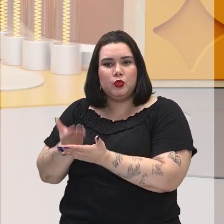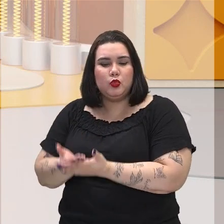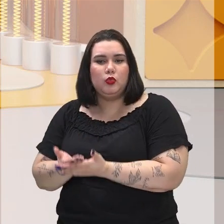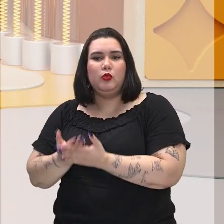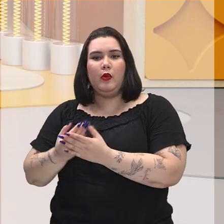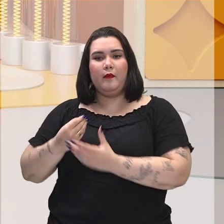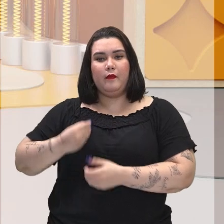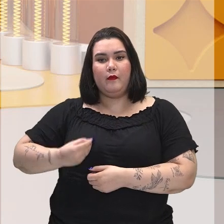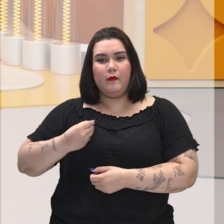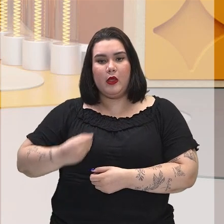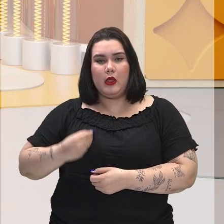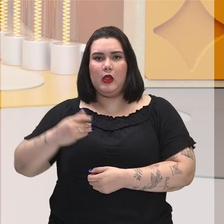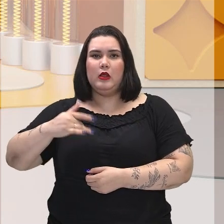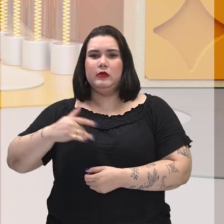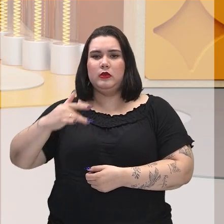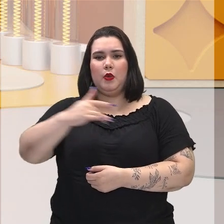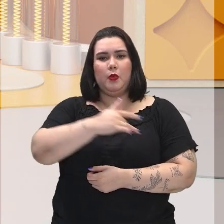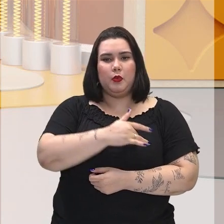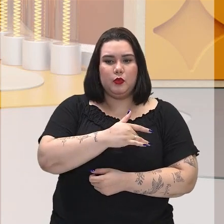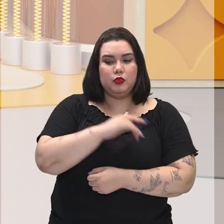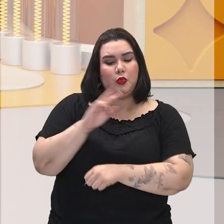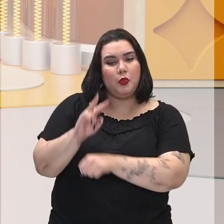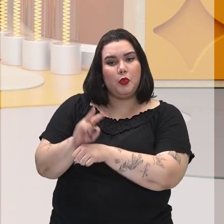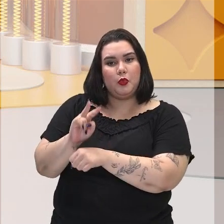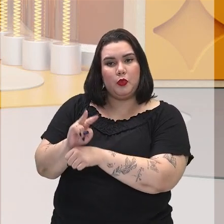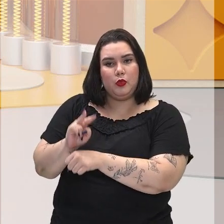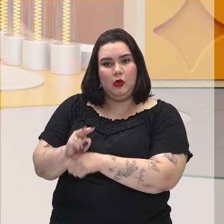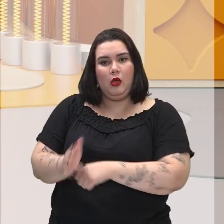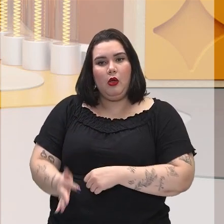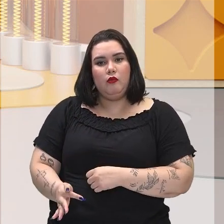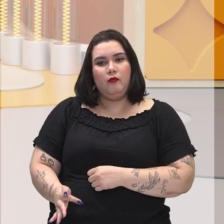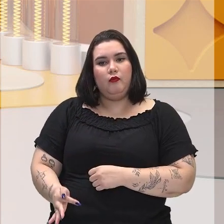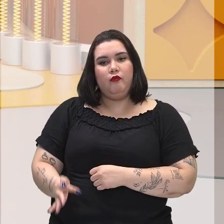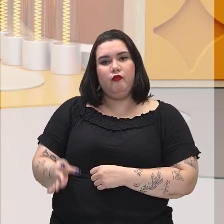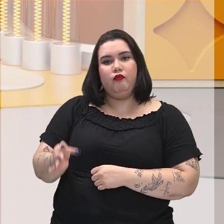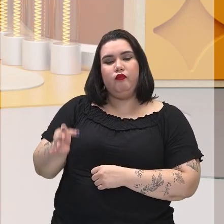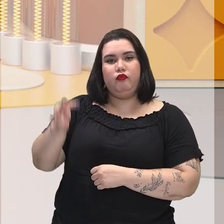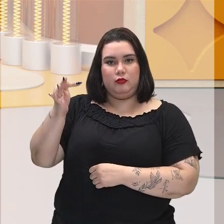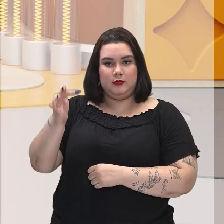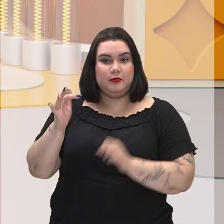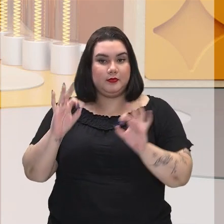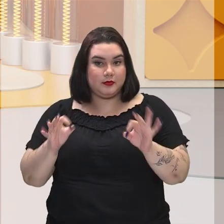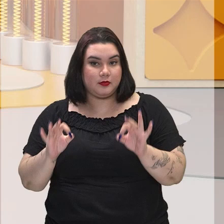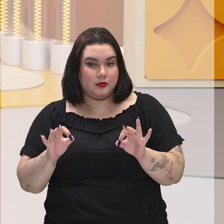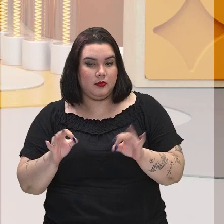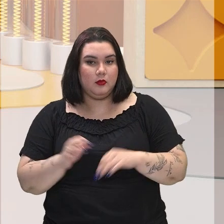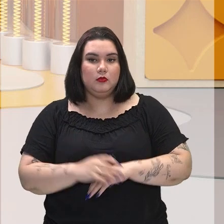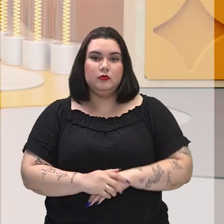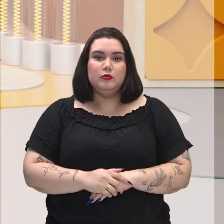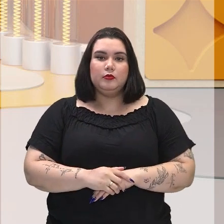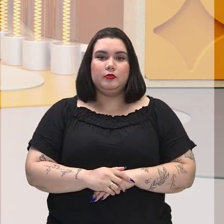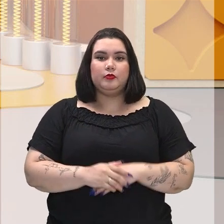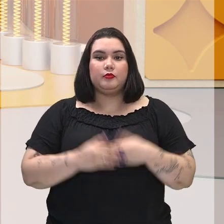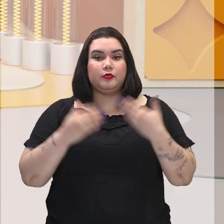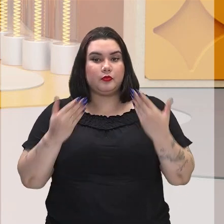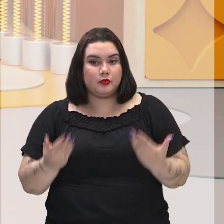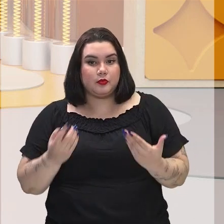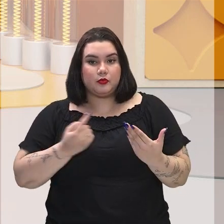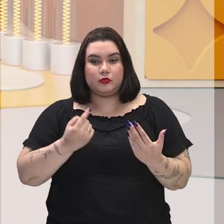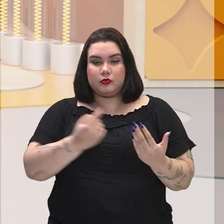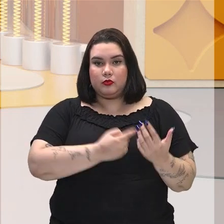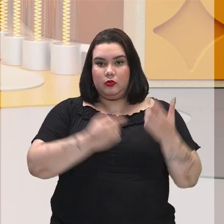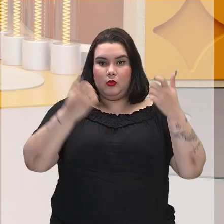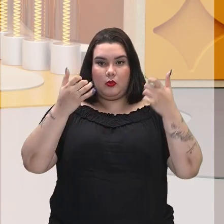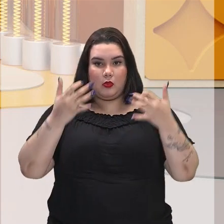proporcionar questão de saúde e cuidar. Por quê? Porque eles são menores e são mais fracos. Então, quando nós falamos